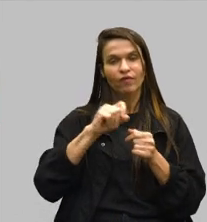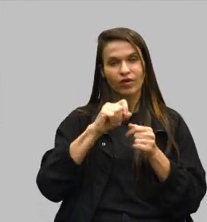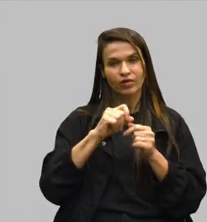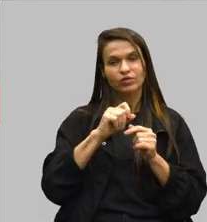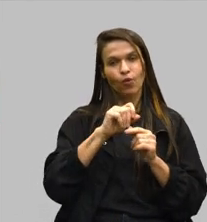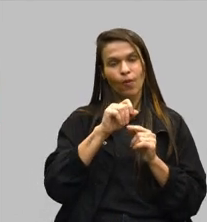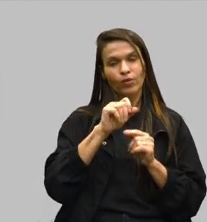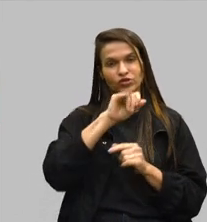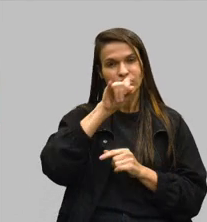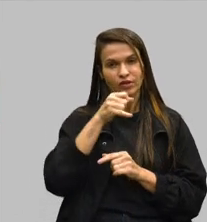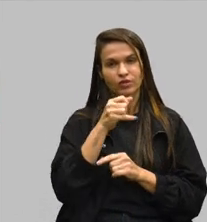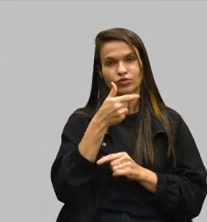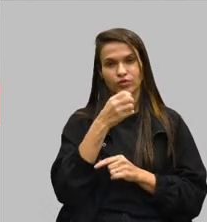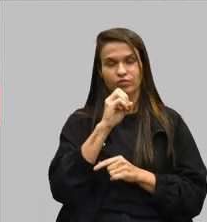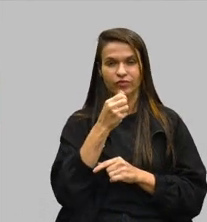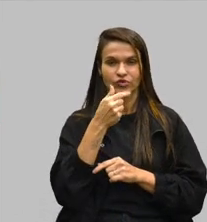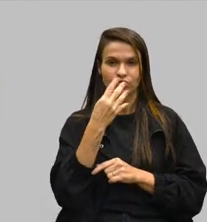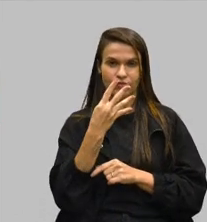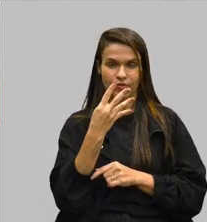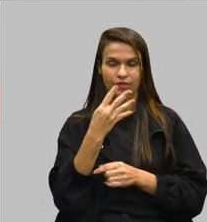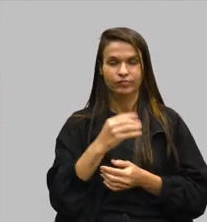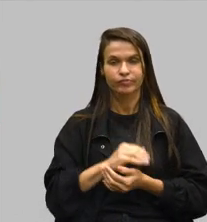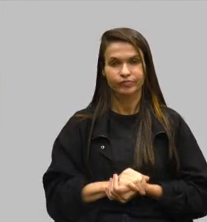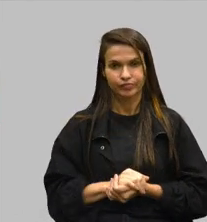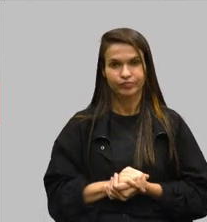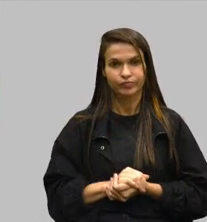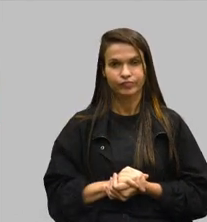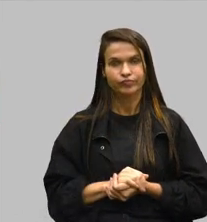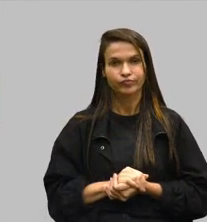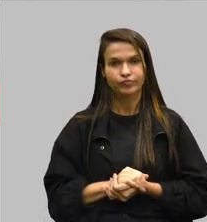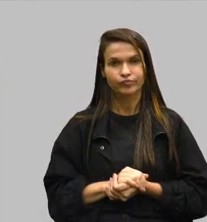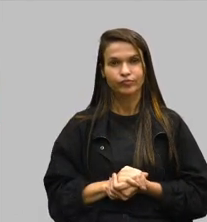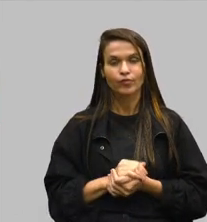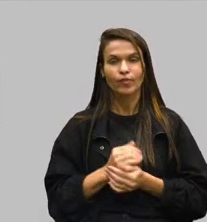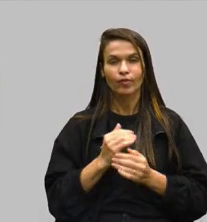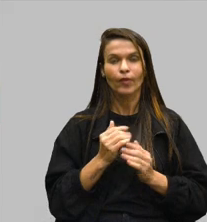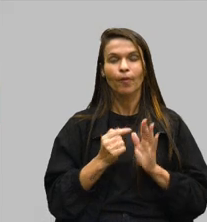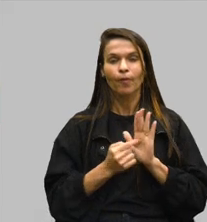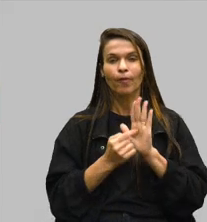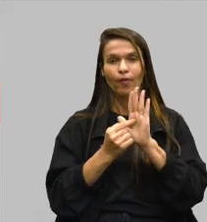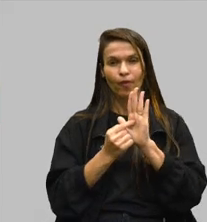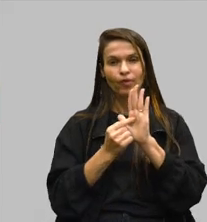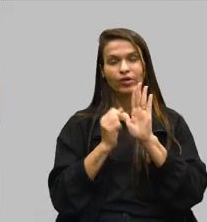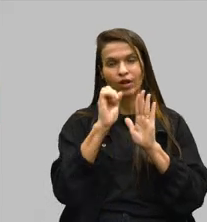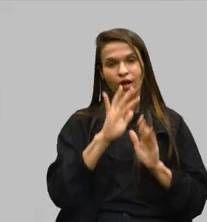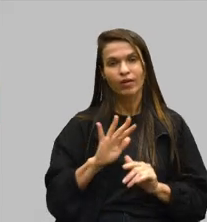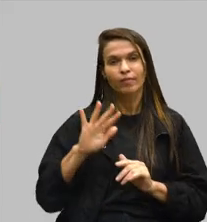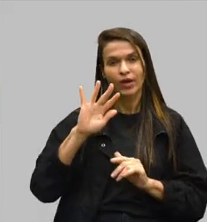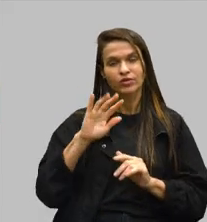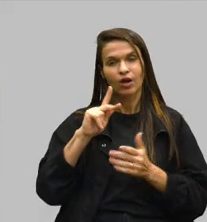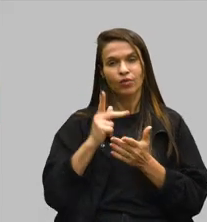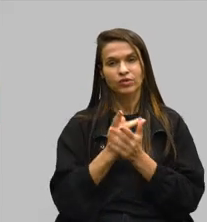2024. E aqui segue a foto que aconteceu da conferência.